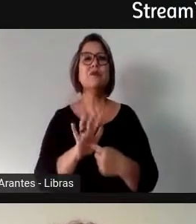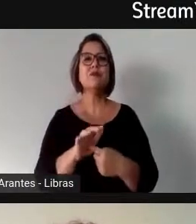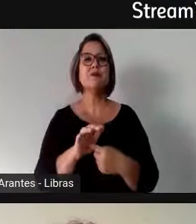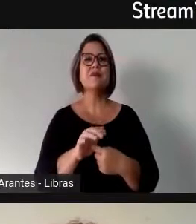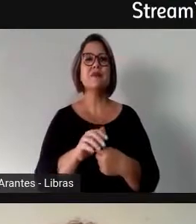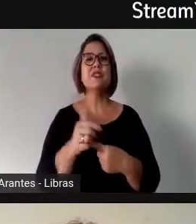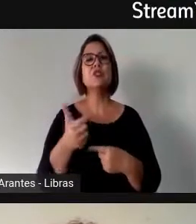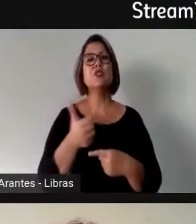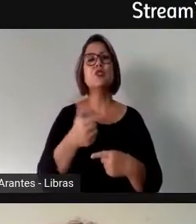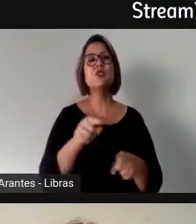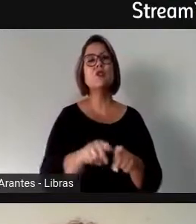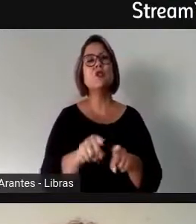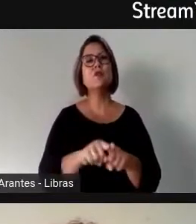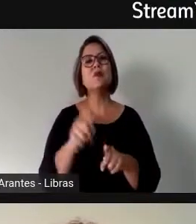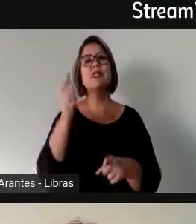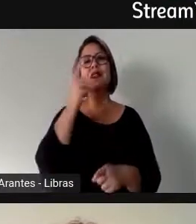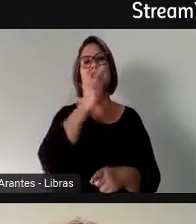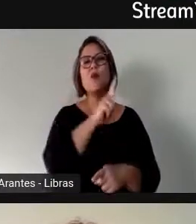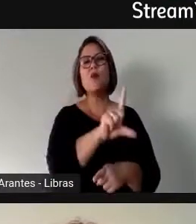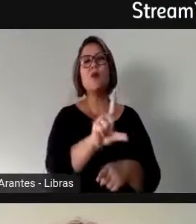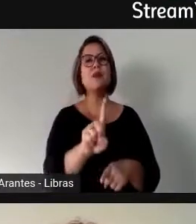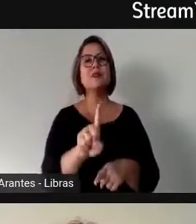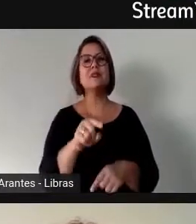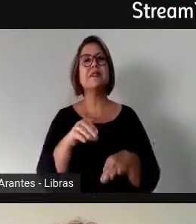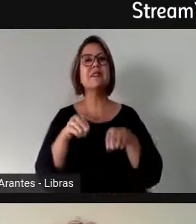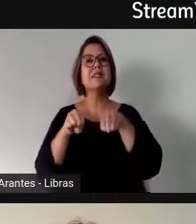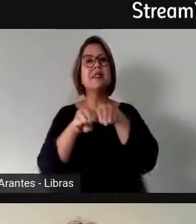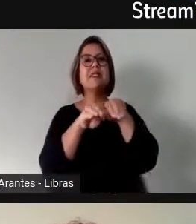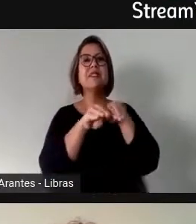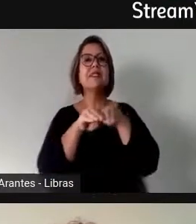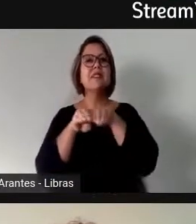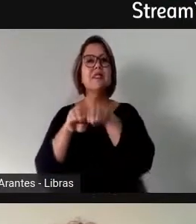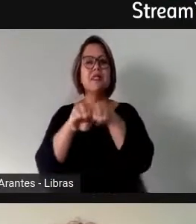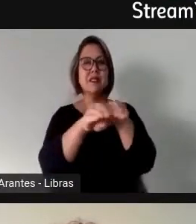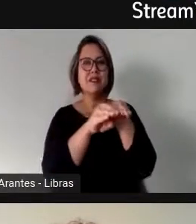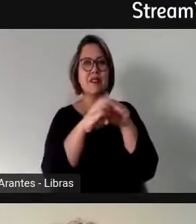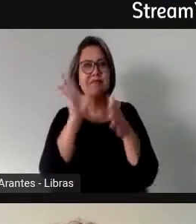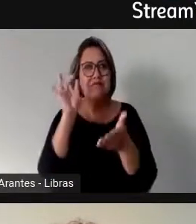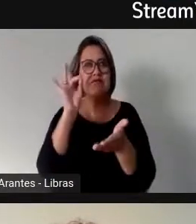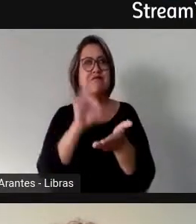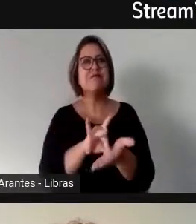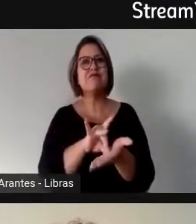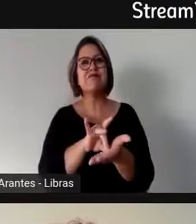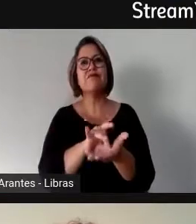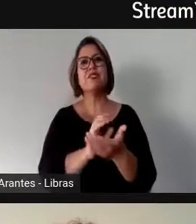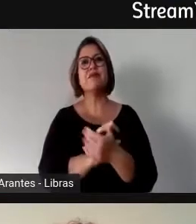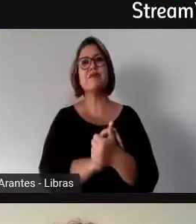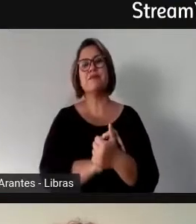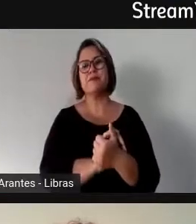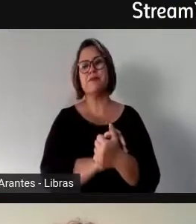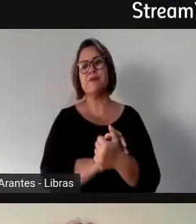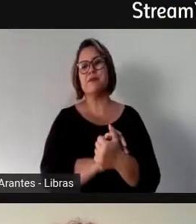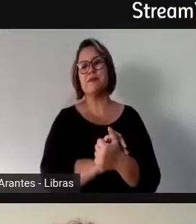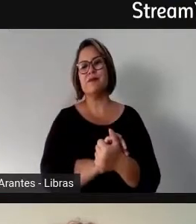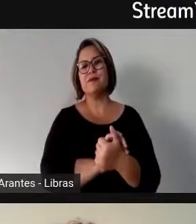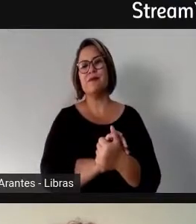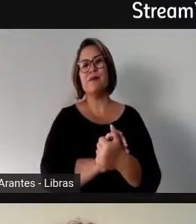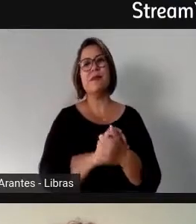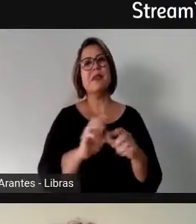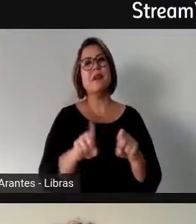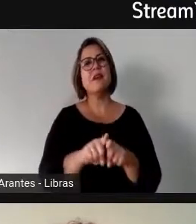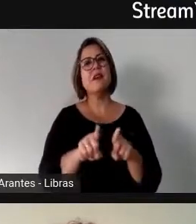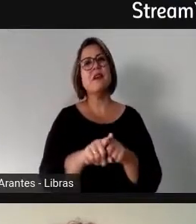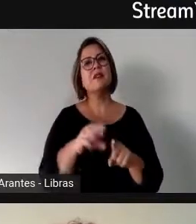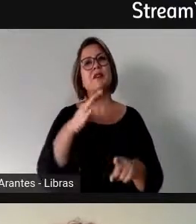né, como chega lá na paridade, né, na paridade efetiva. eu acho, assim, que um pouco é